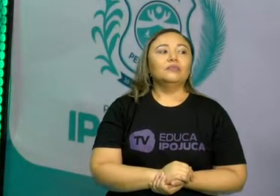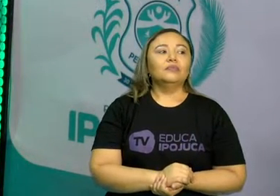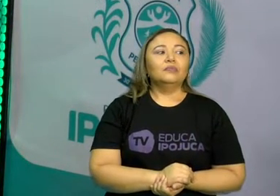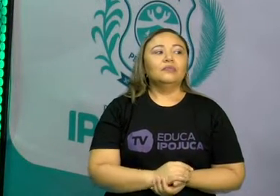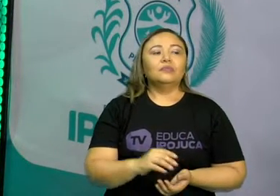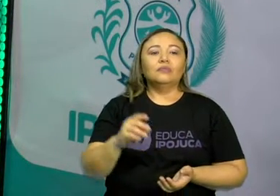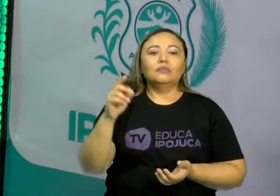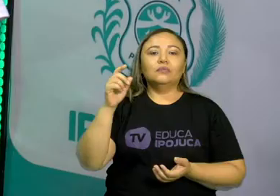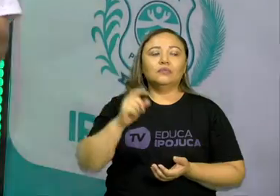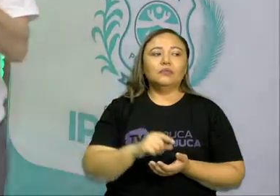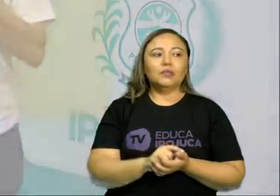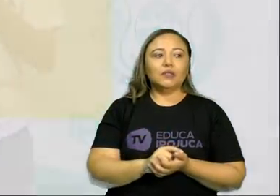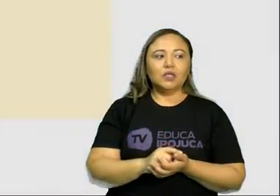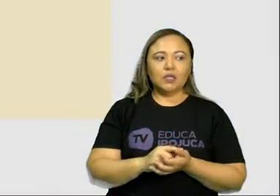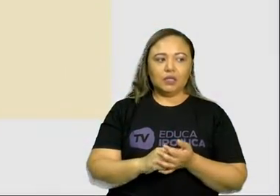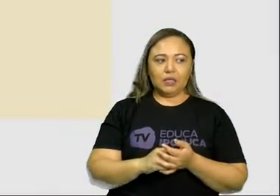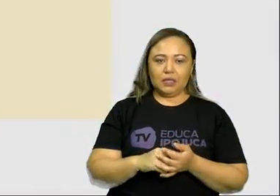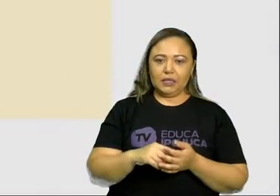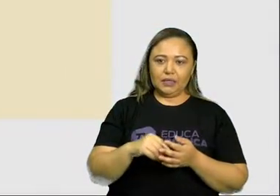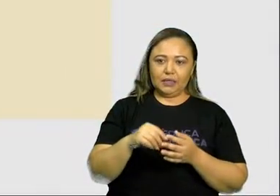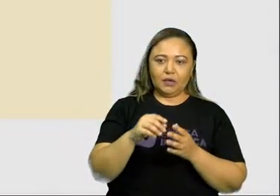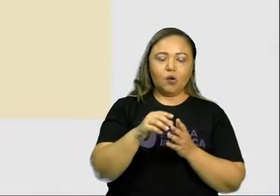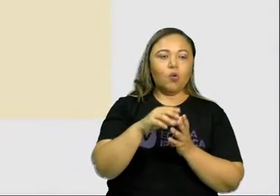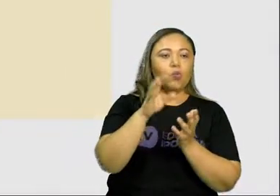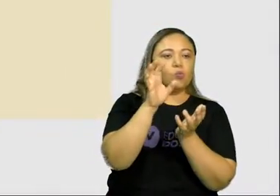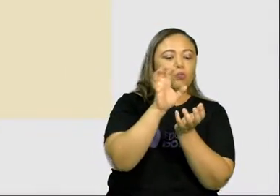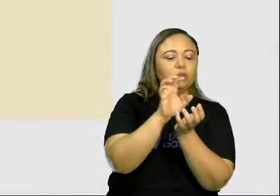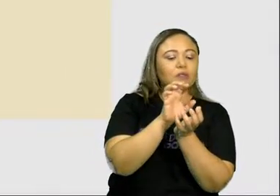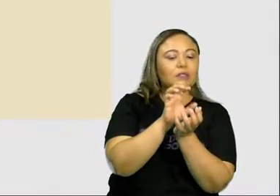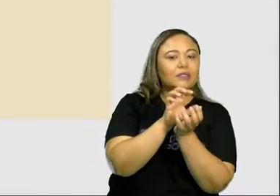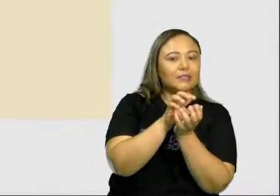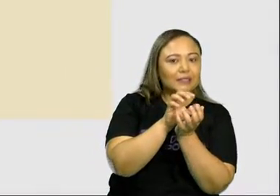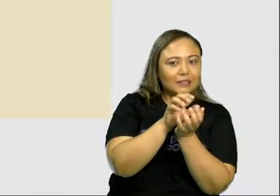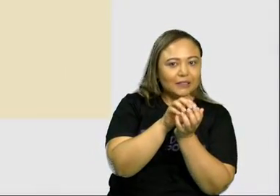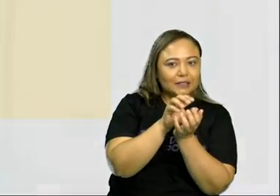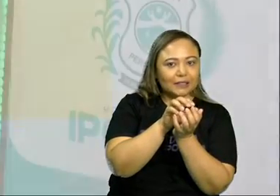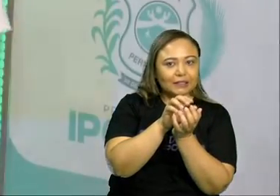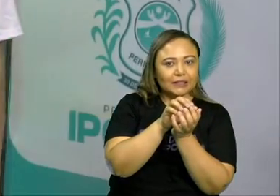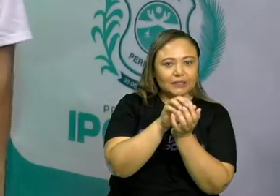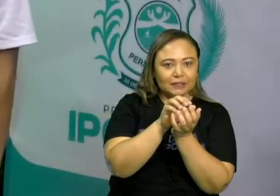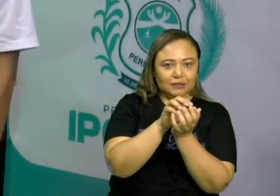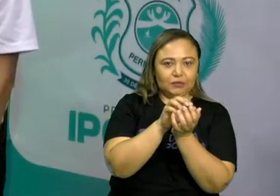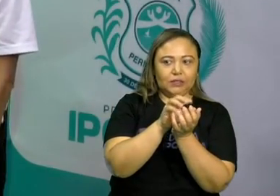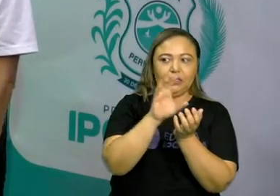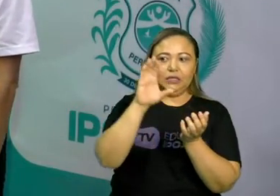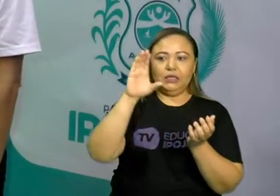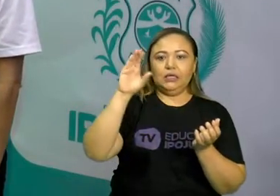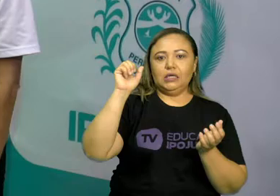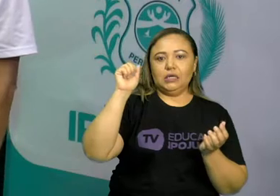Os dentes que nós temos que se parecem com um cachorro, eles se chamam caninos.